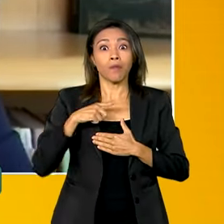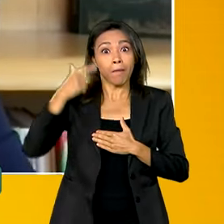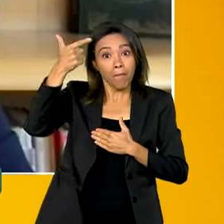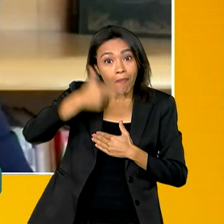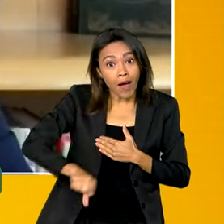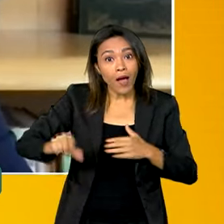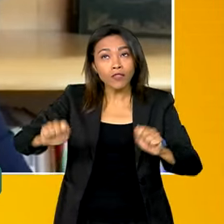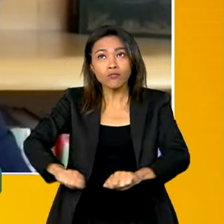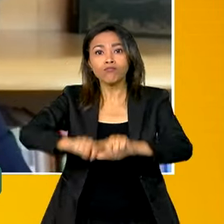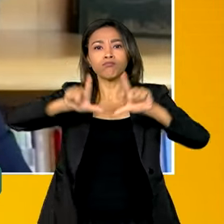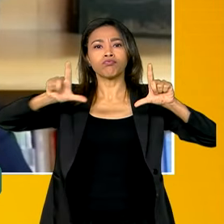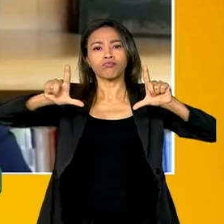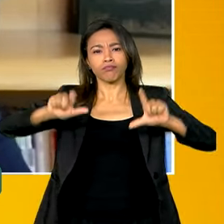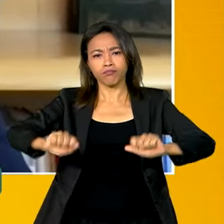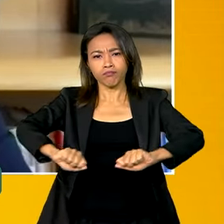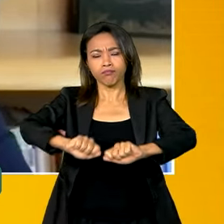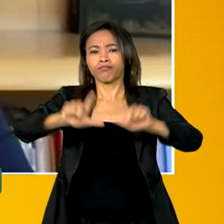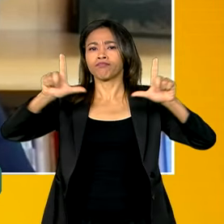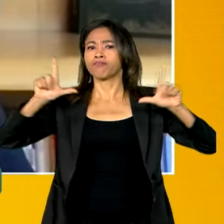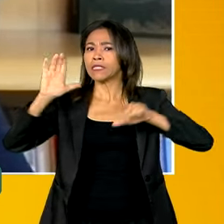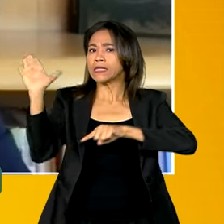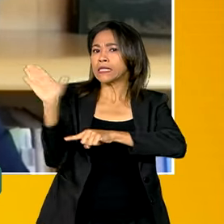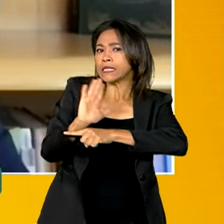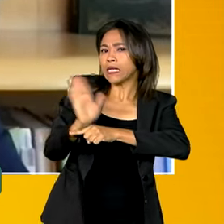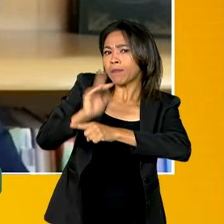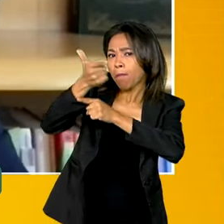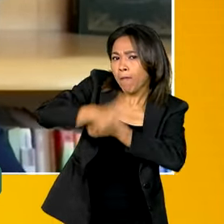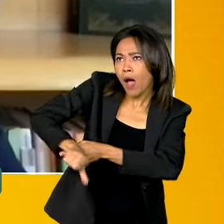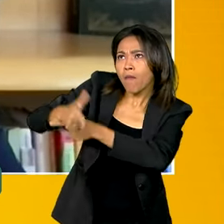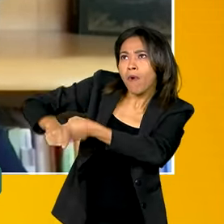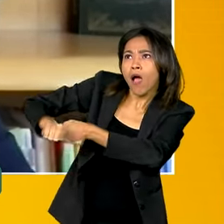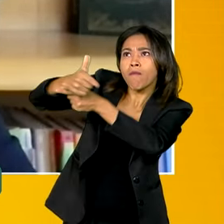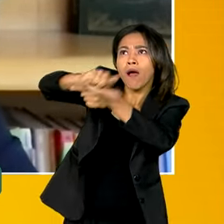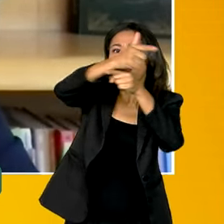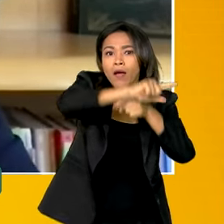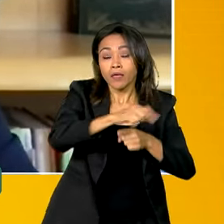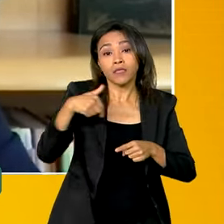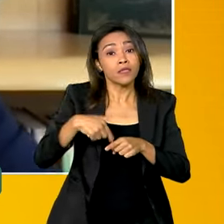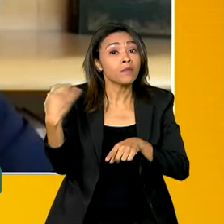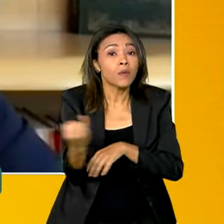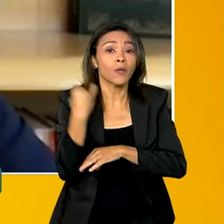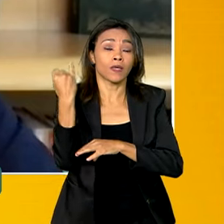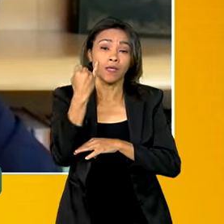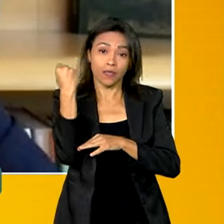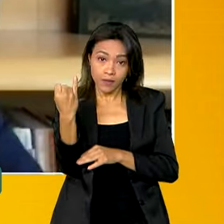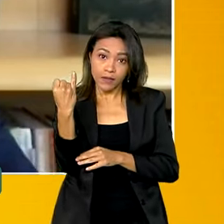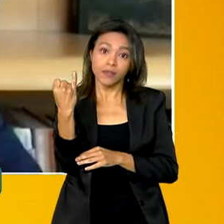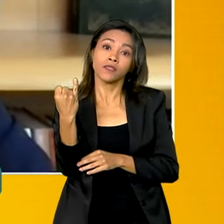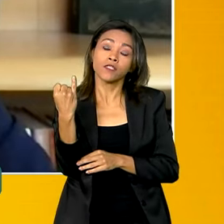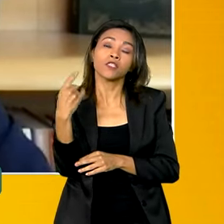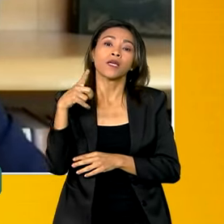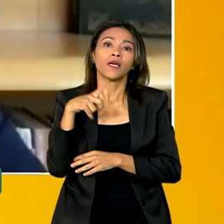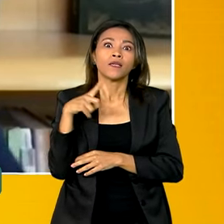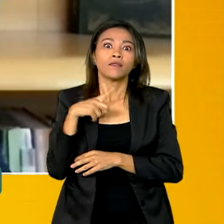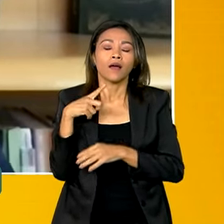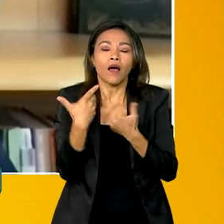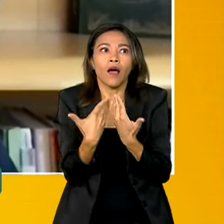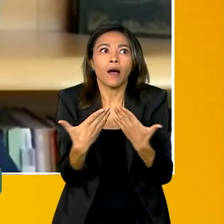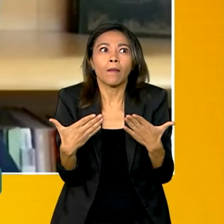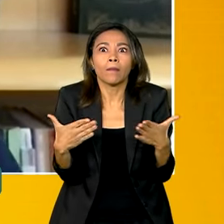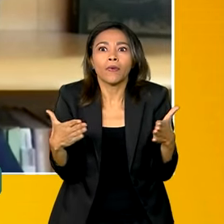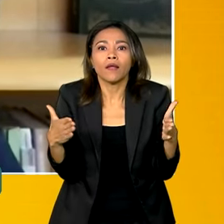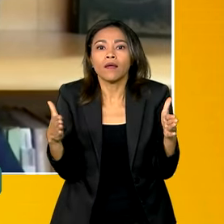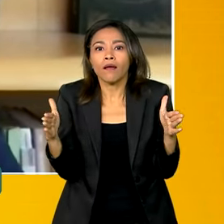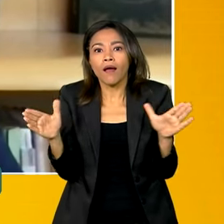para que também o povo brasileiro se veja. É porque é muito importante a gente construir, ampliar esse mercado e